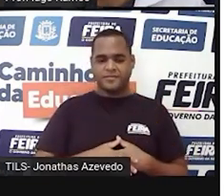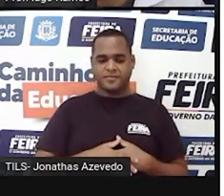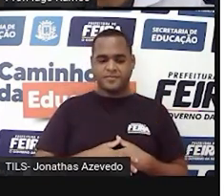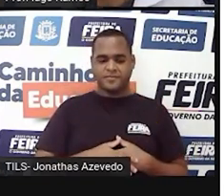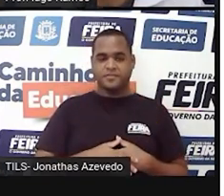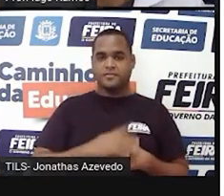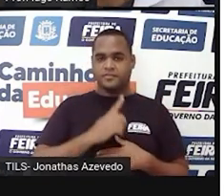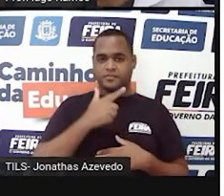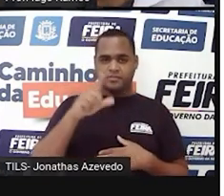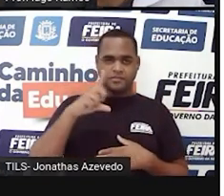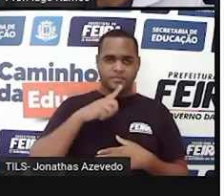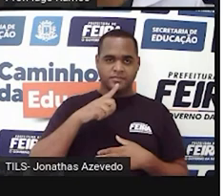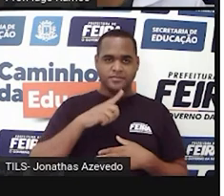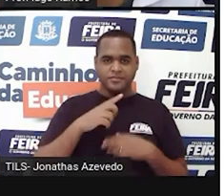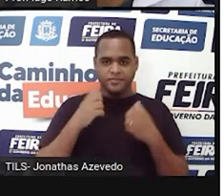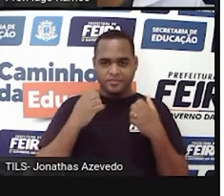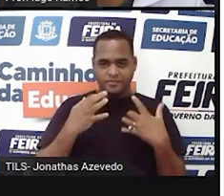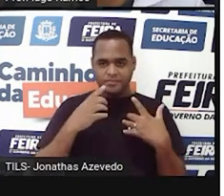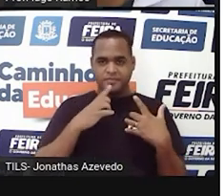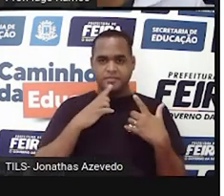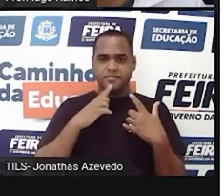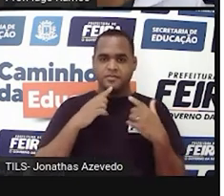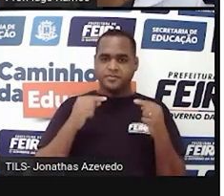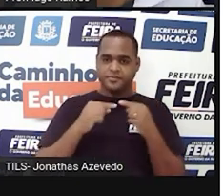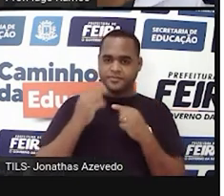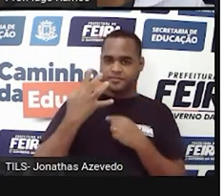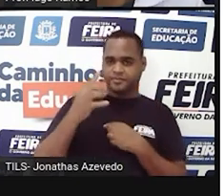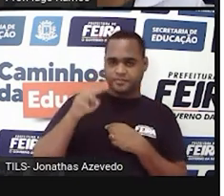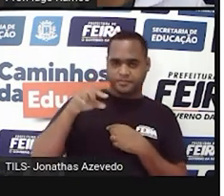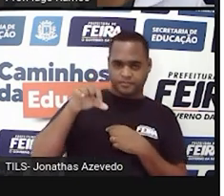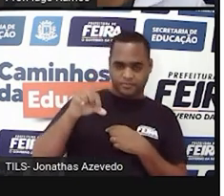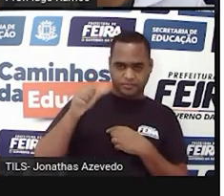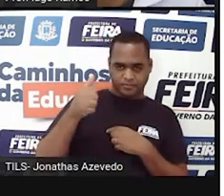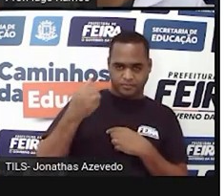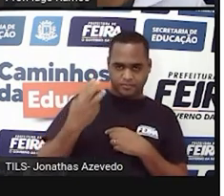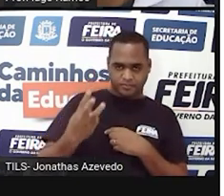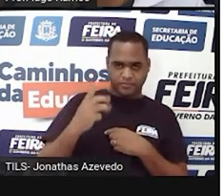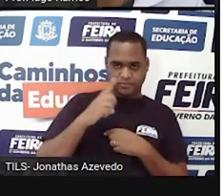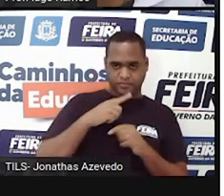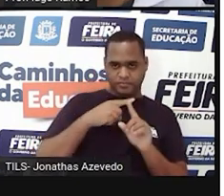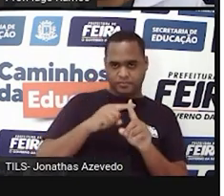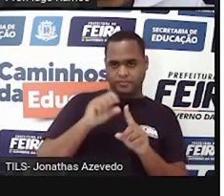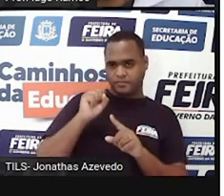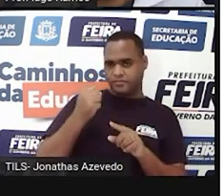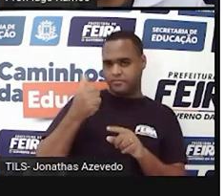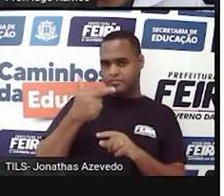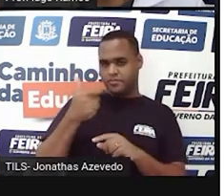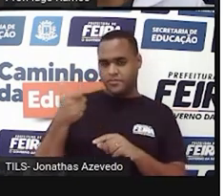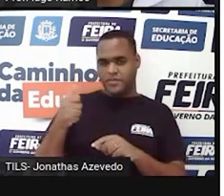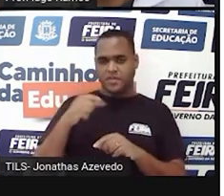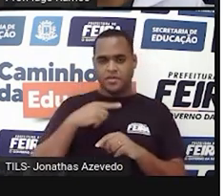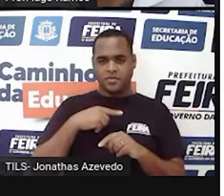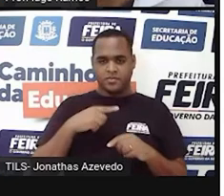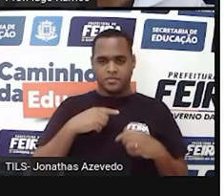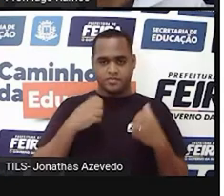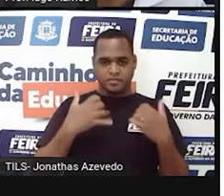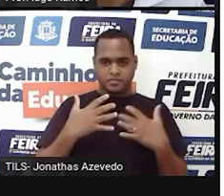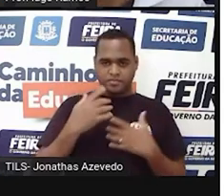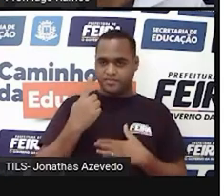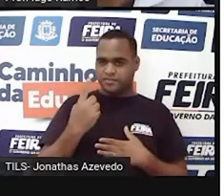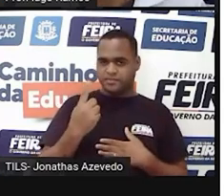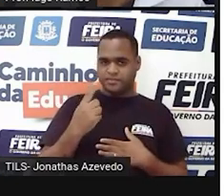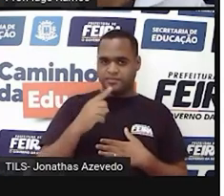como está na tela, fazendo a continha, 4 mais 9, 13, mais 8, 21, o algarismo 1 fica,